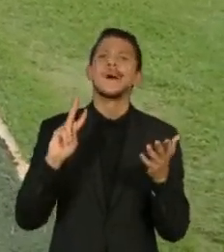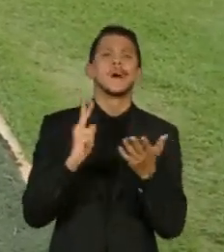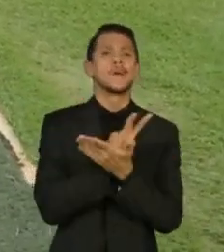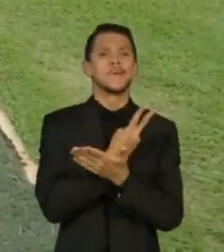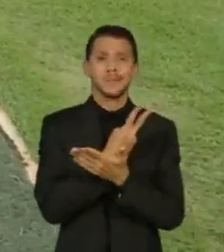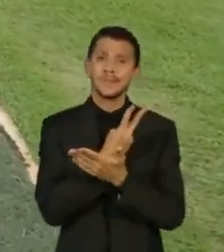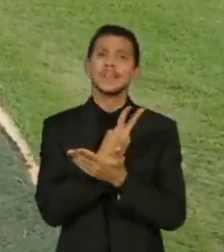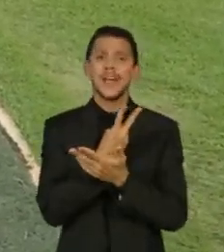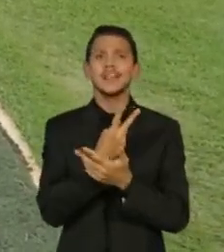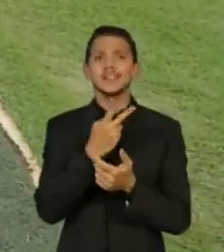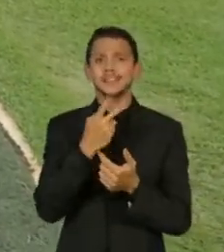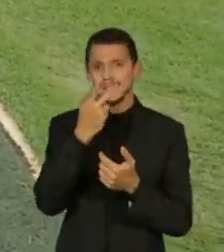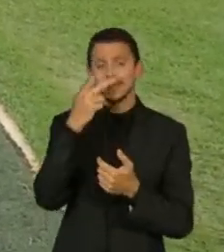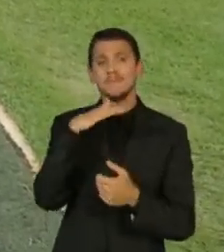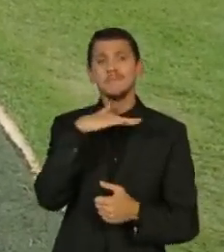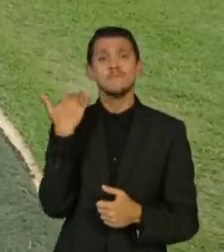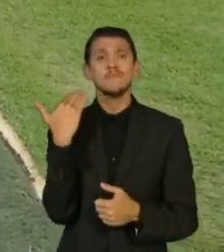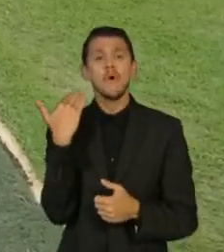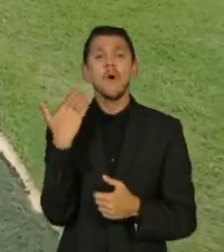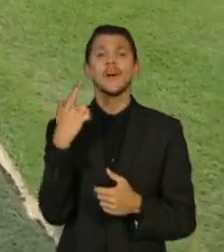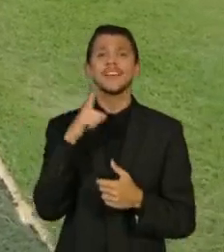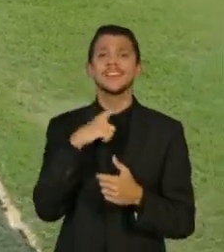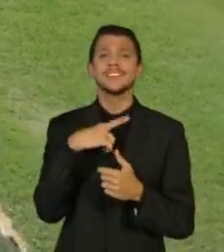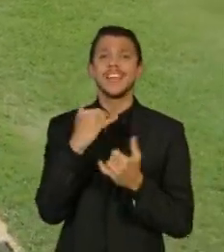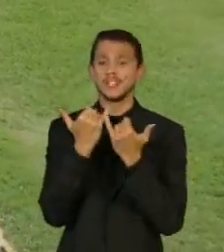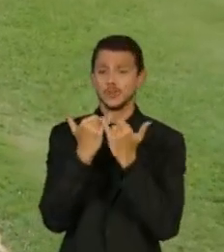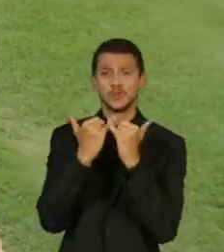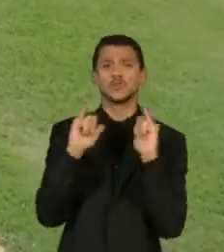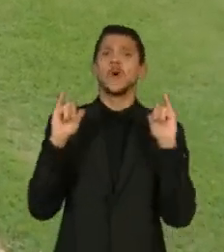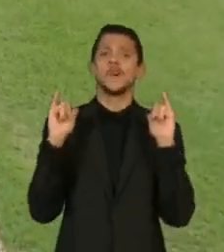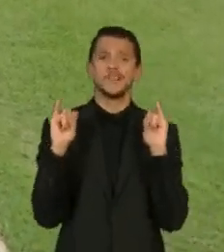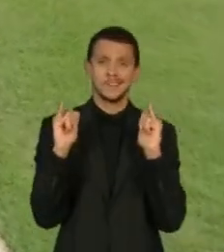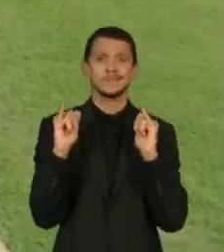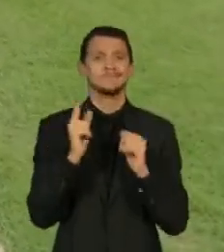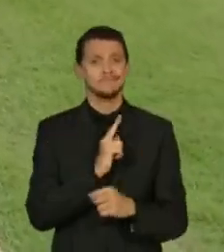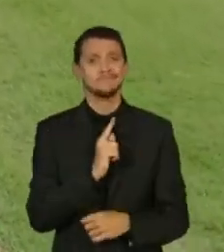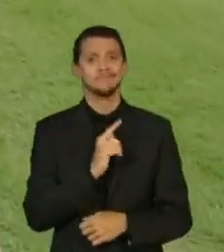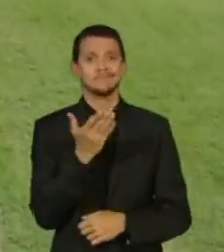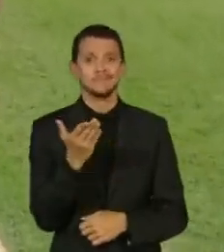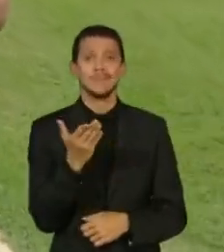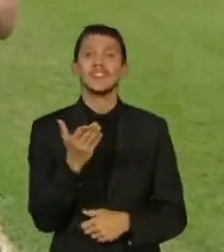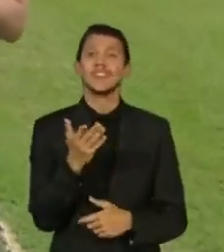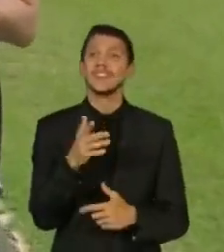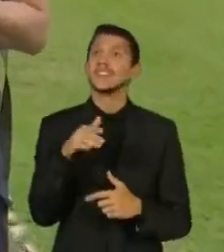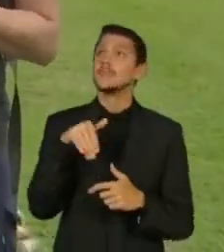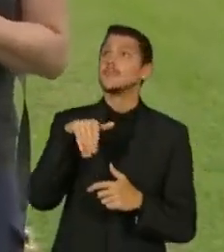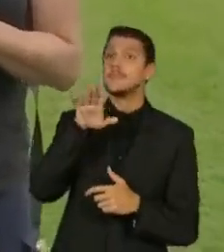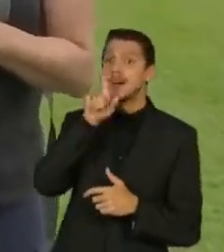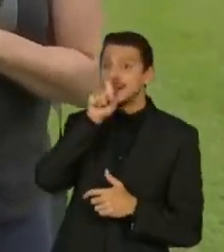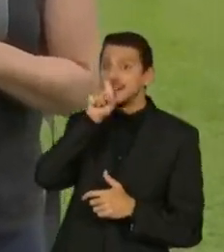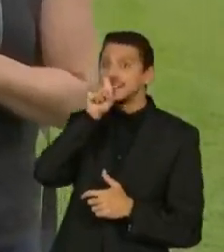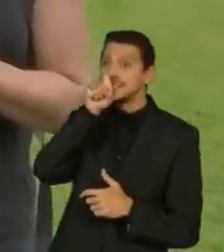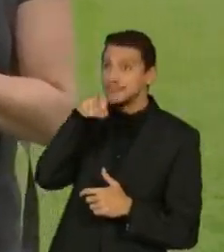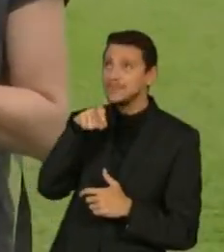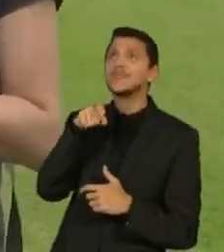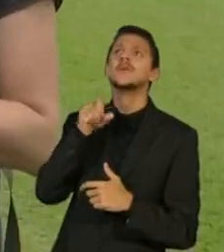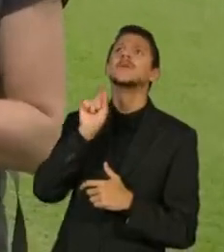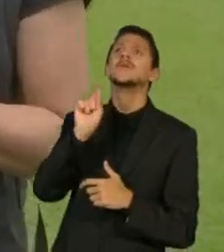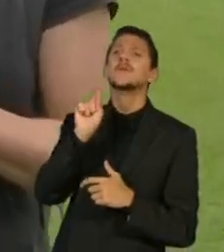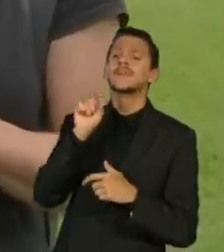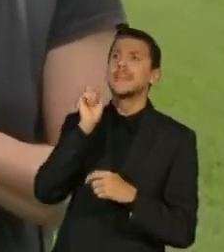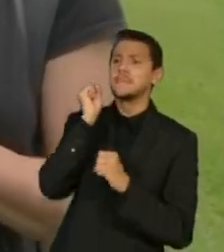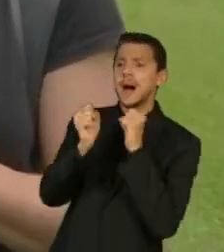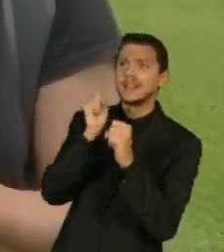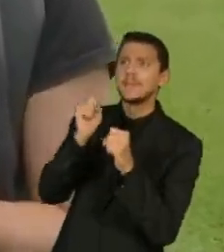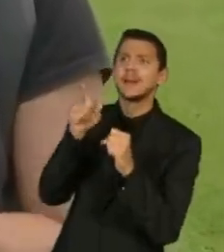vêm para a cidade morrem eletrocutados. Ou seja, o maior predador dos gaviões na cidade é o